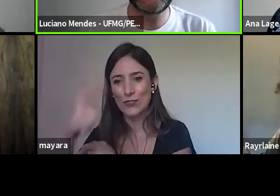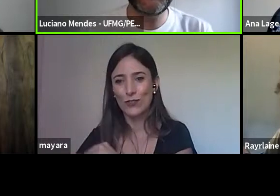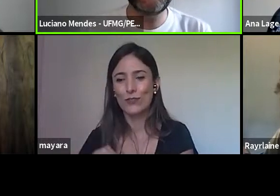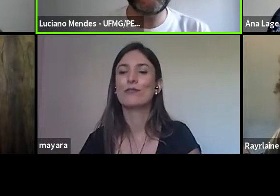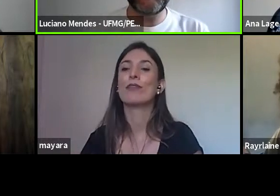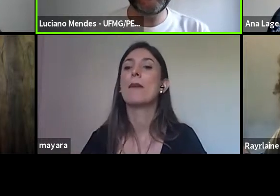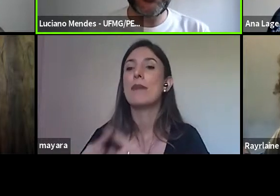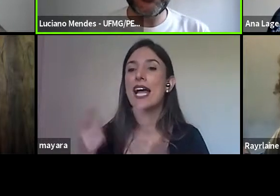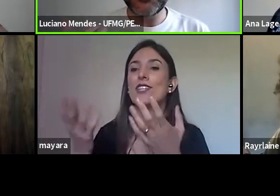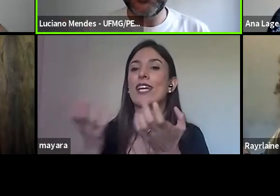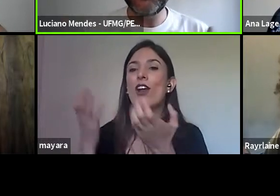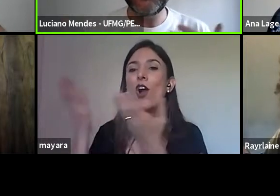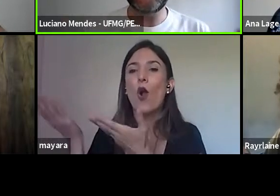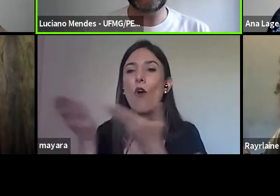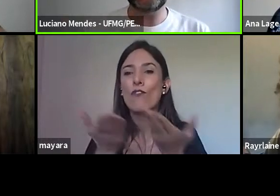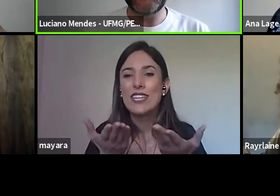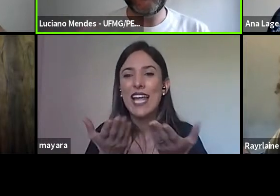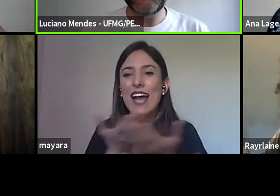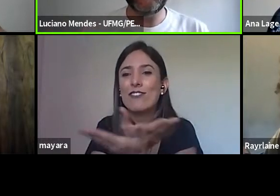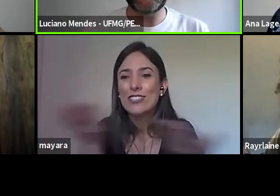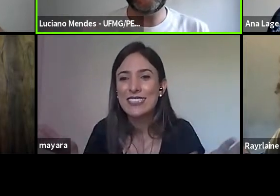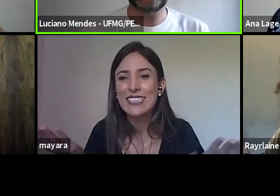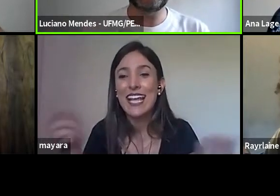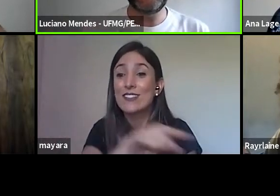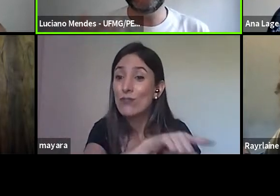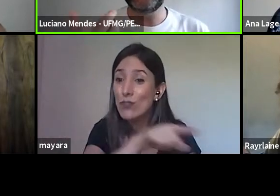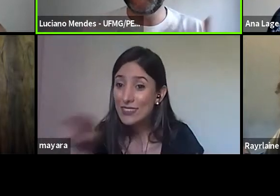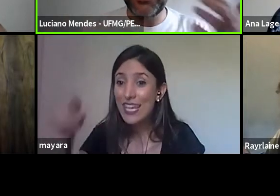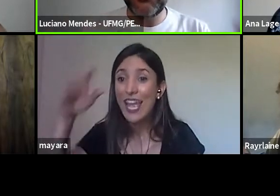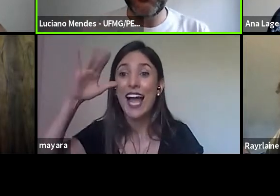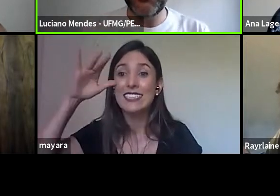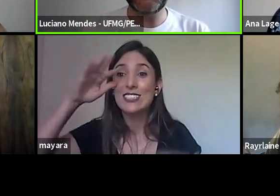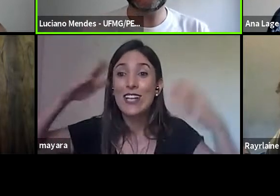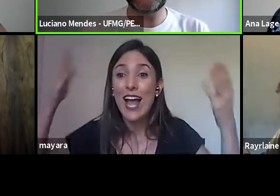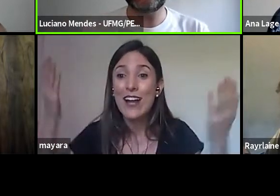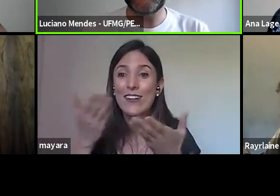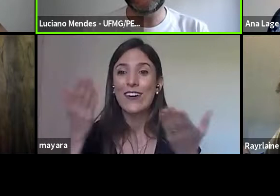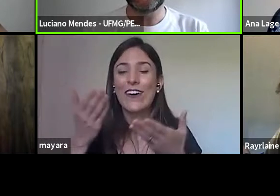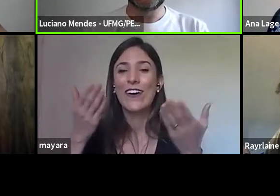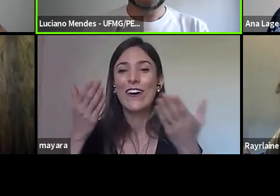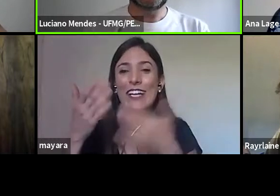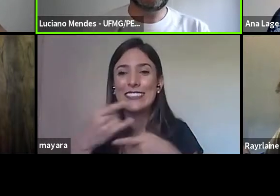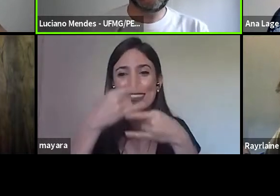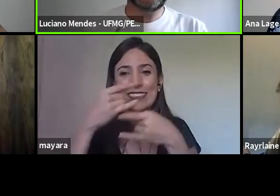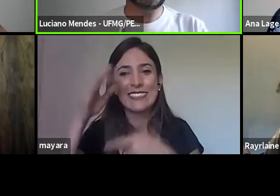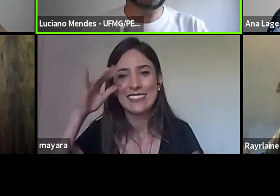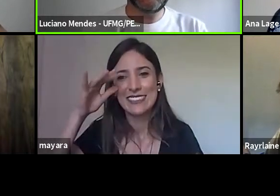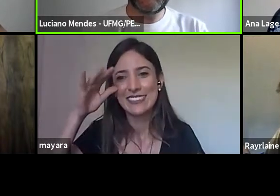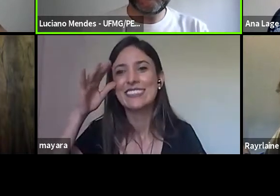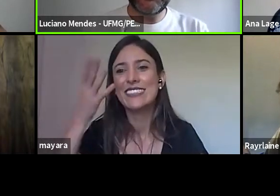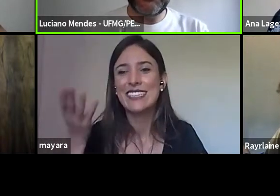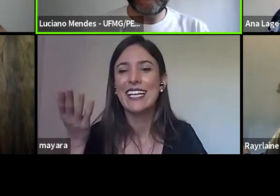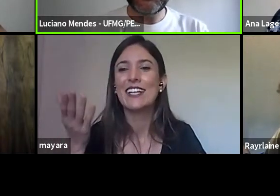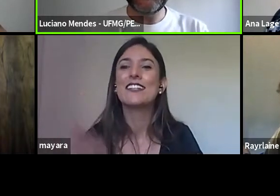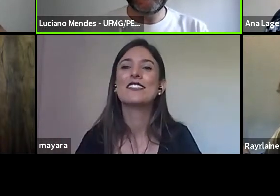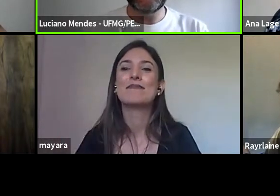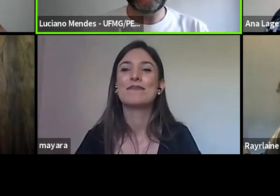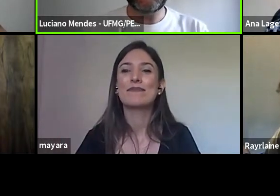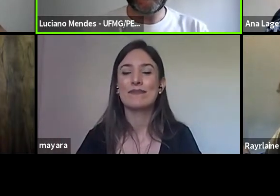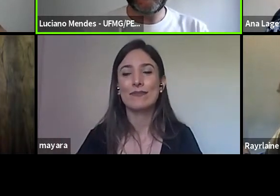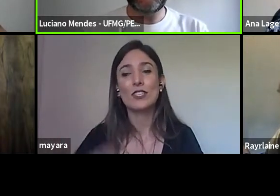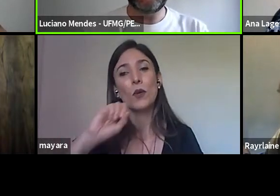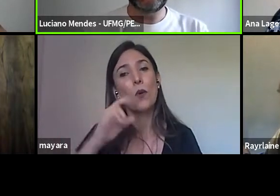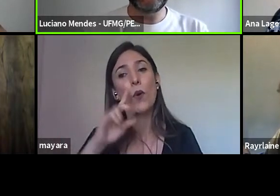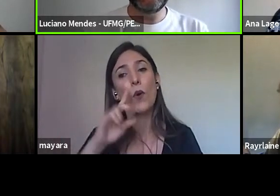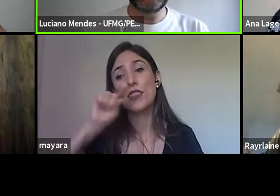já convidá-los, convidá-los, aqueles que estão nos assistindo aqui ao vivo, os que tiverem acesso aí a essa gravação